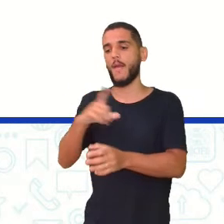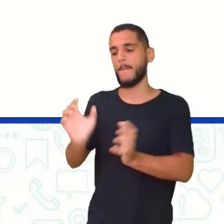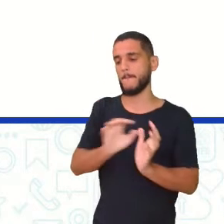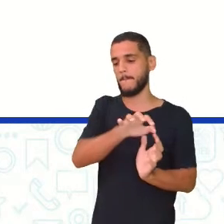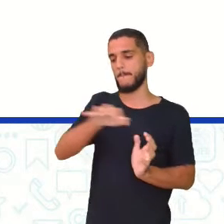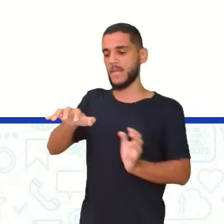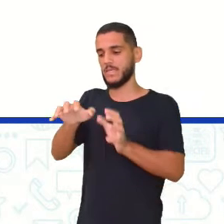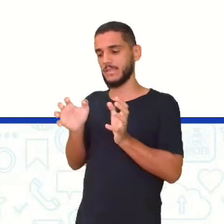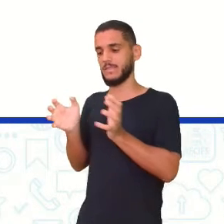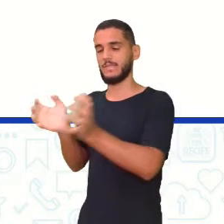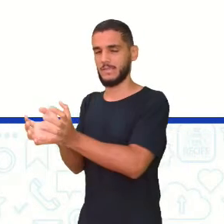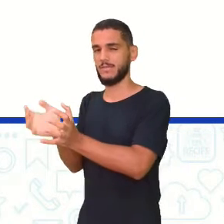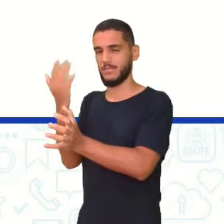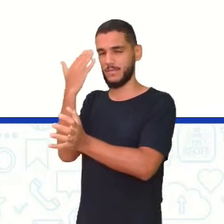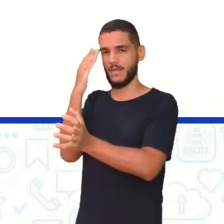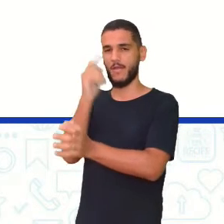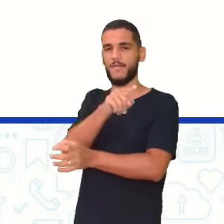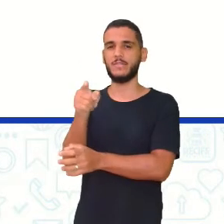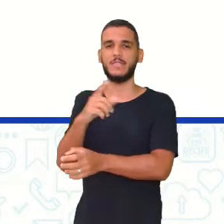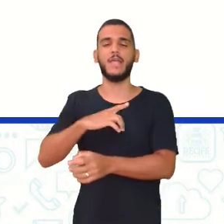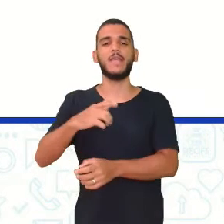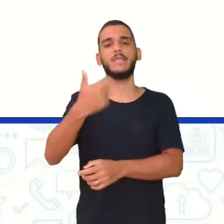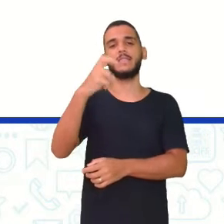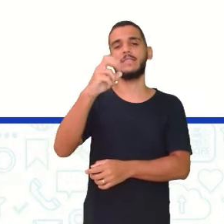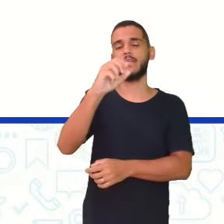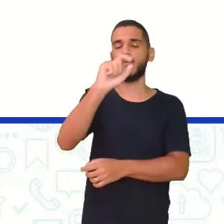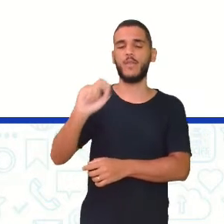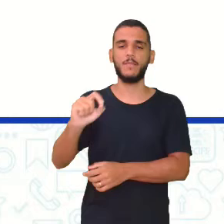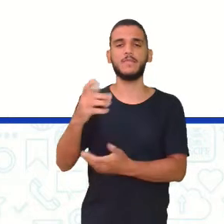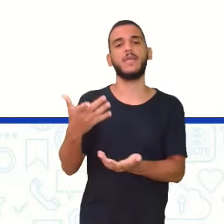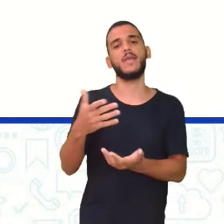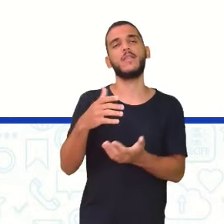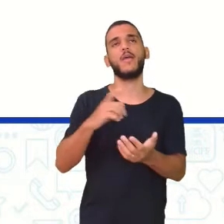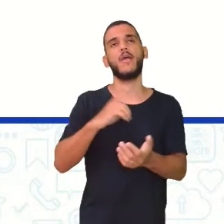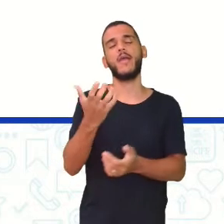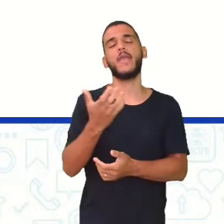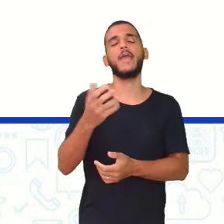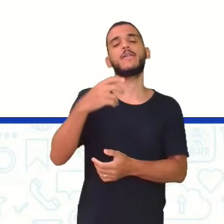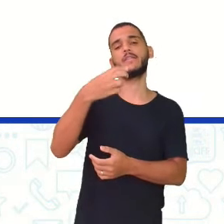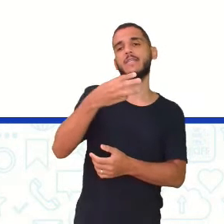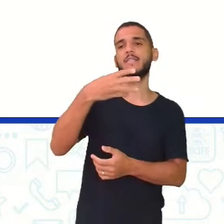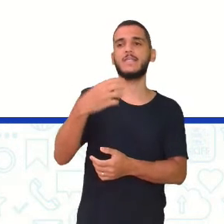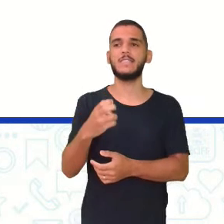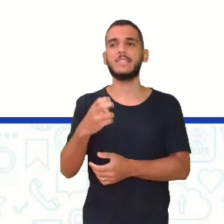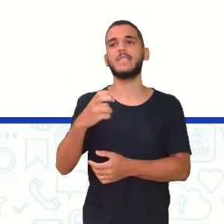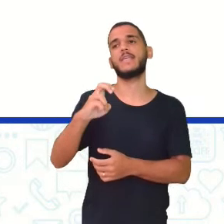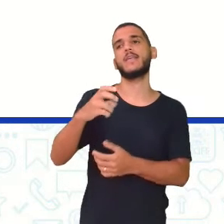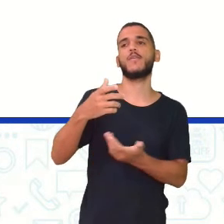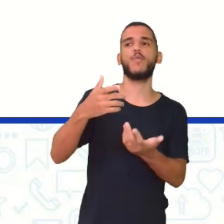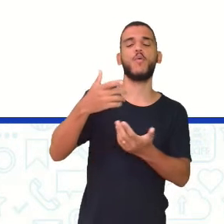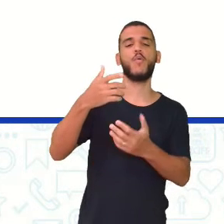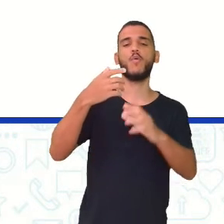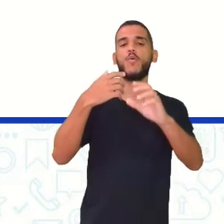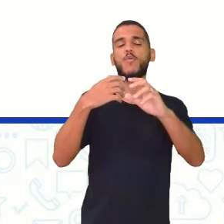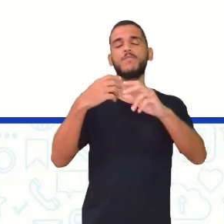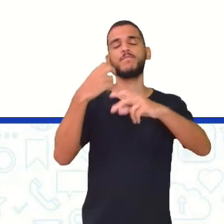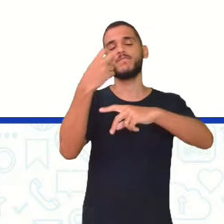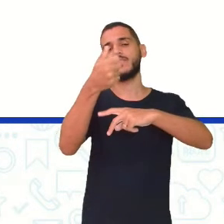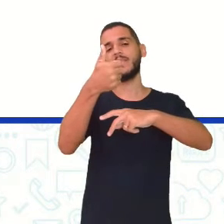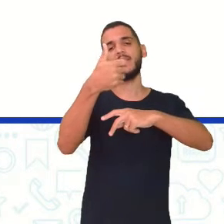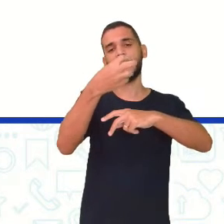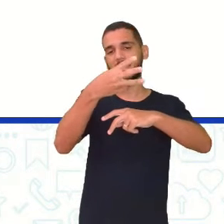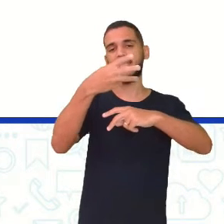Específico Então, eu botei ali para vocês Ó, 50% deles Eu quero 35 sobre 70 deles Ou seja Eu quero uma parte desse grupo